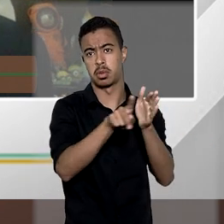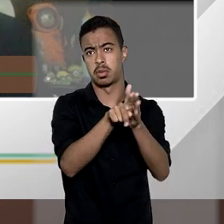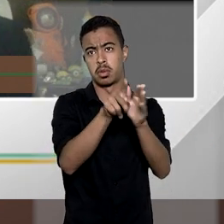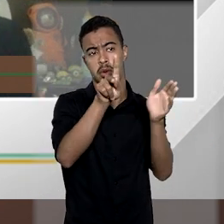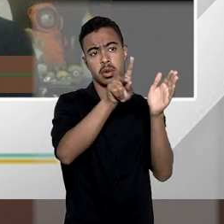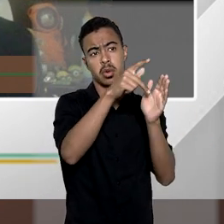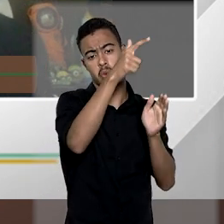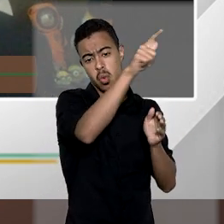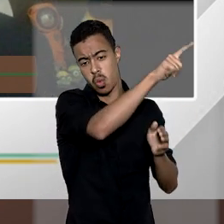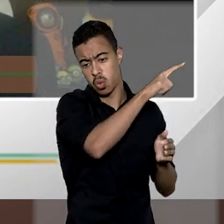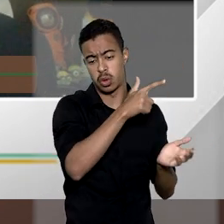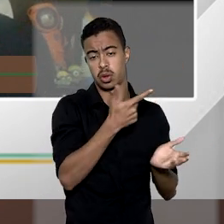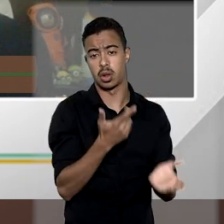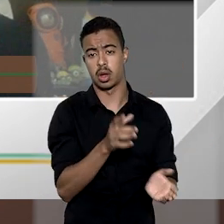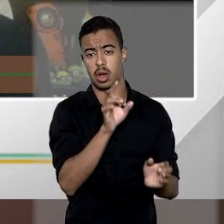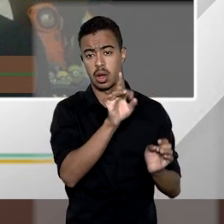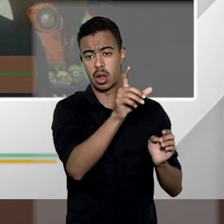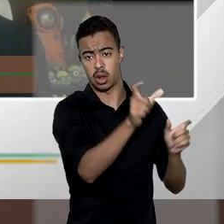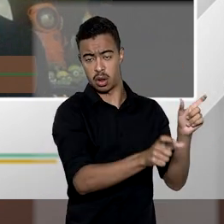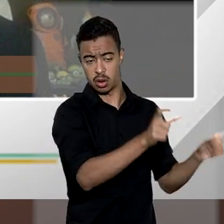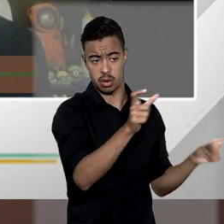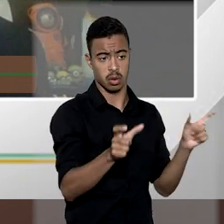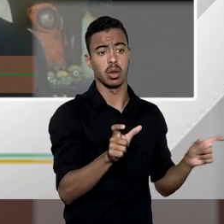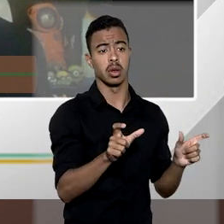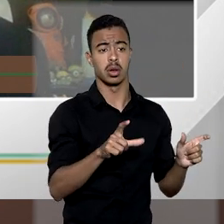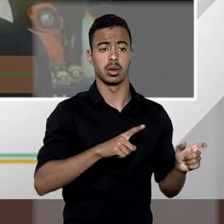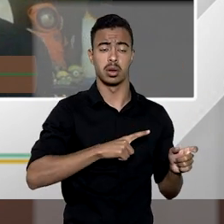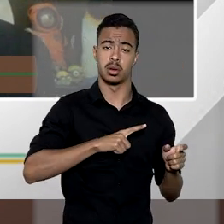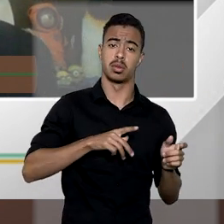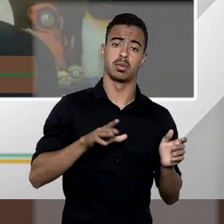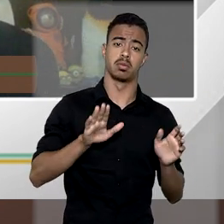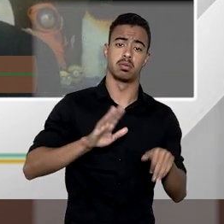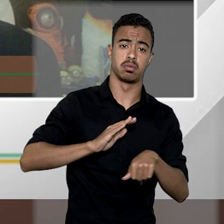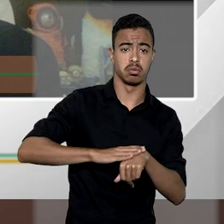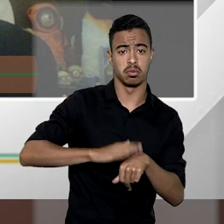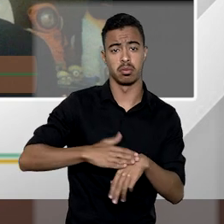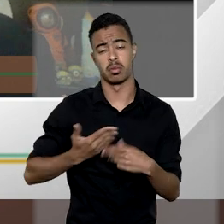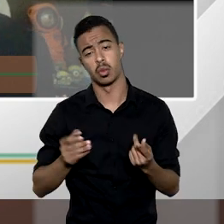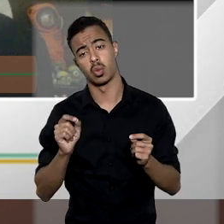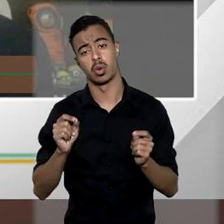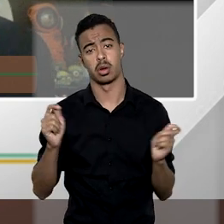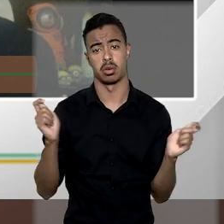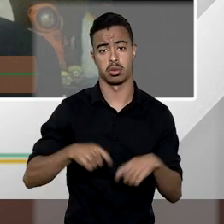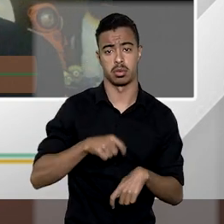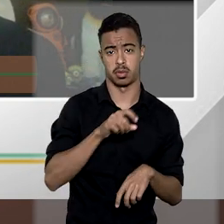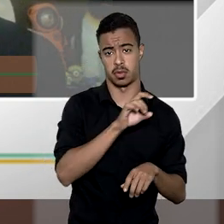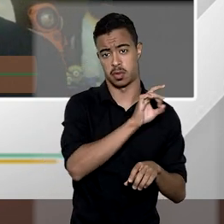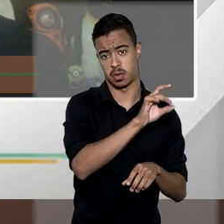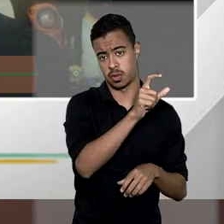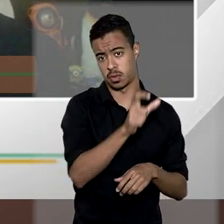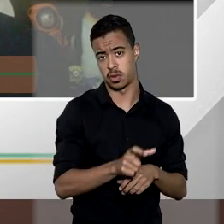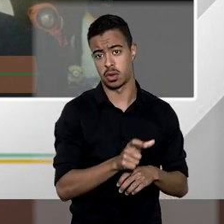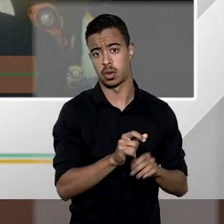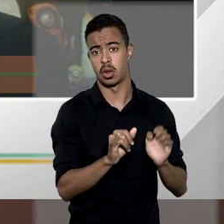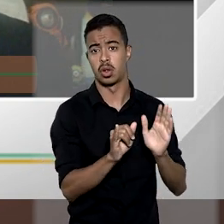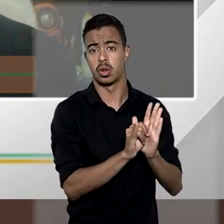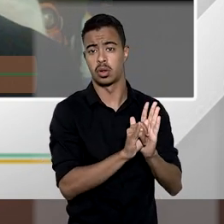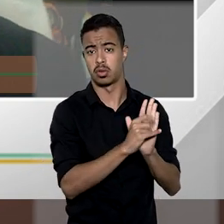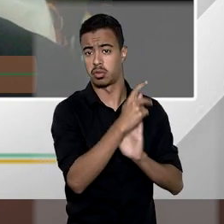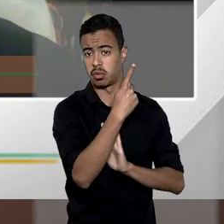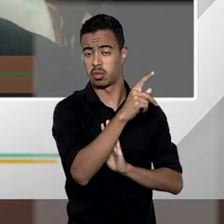propriedade sobre partes do bem isso aí cada um levantará na medida daquilo que couber a cada um na